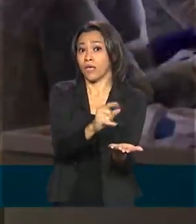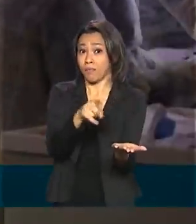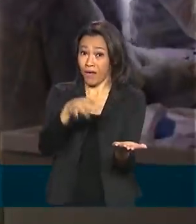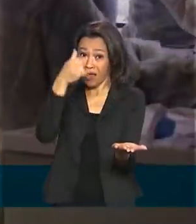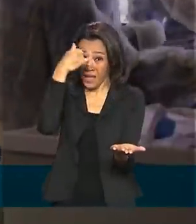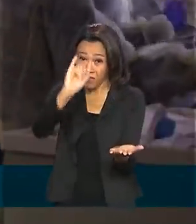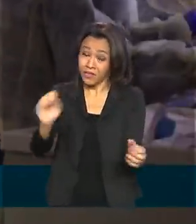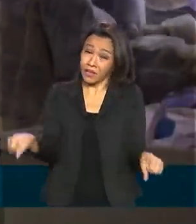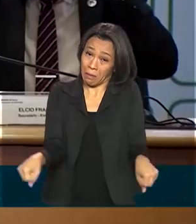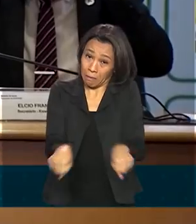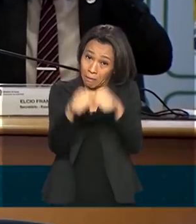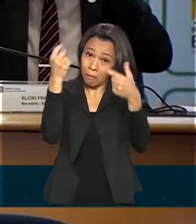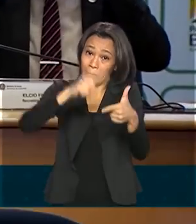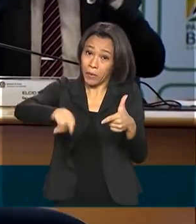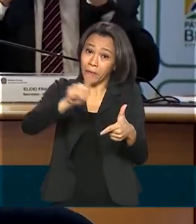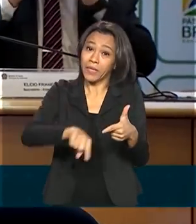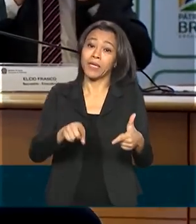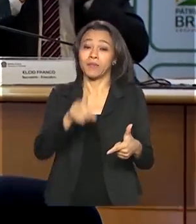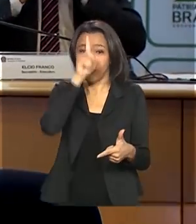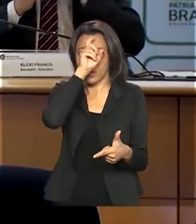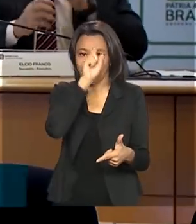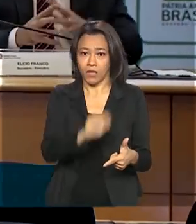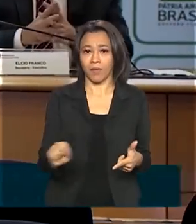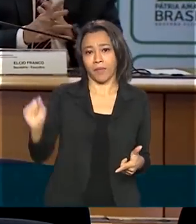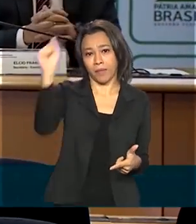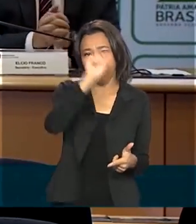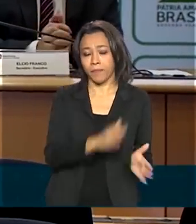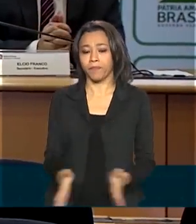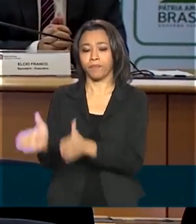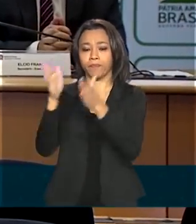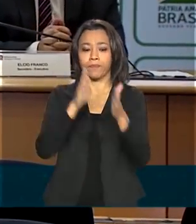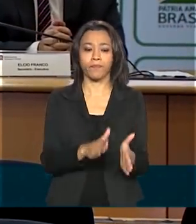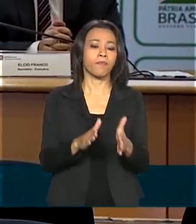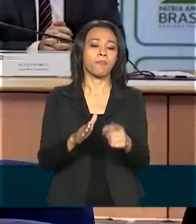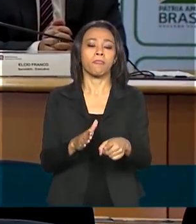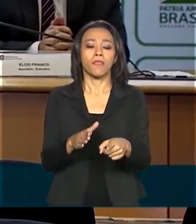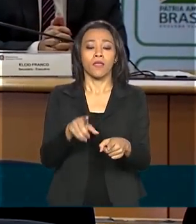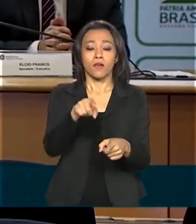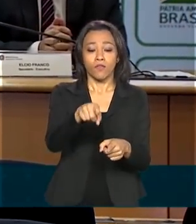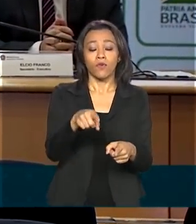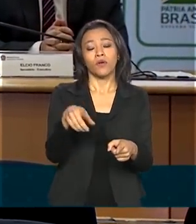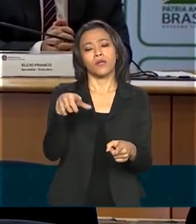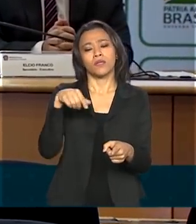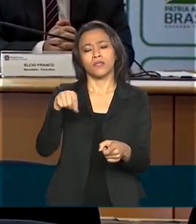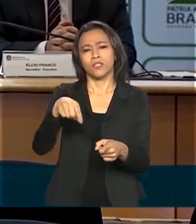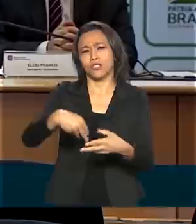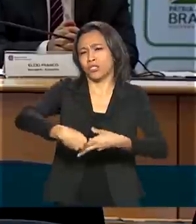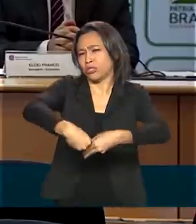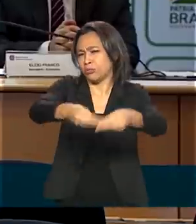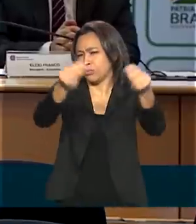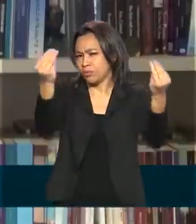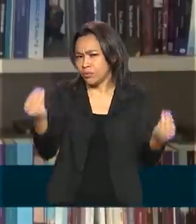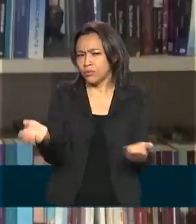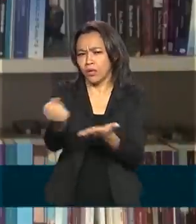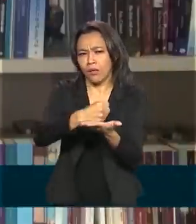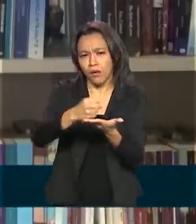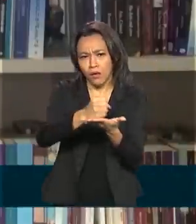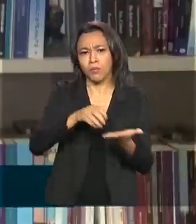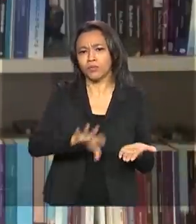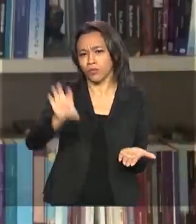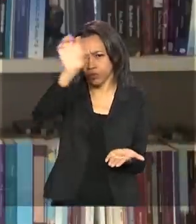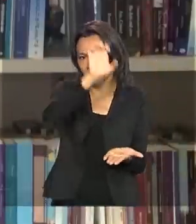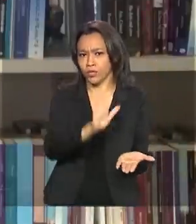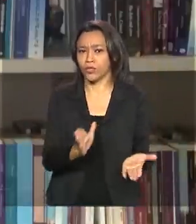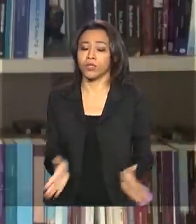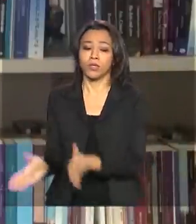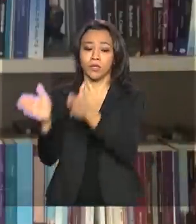unidades de saúde. Foram cerca de 1,6 milhão de unidades de medicamentos para intubação distribuídos aos estados. O Ministério da